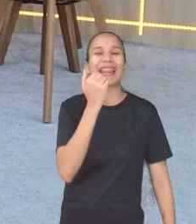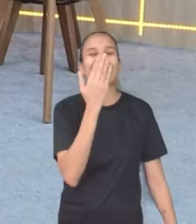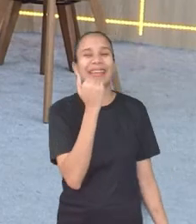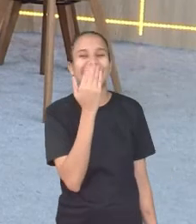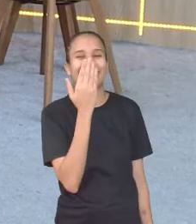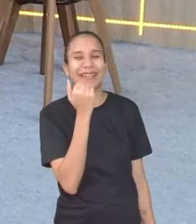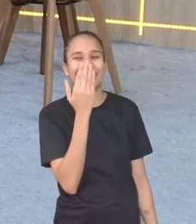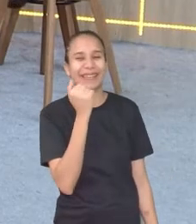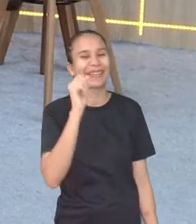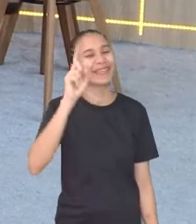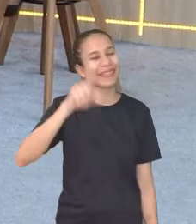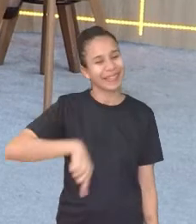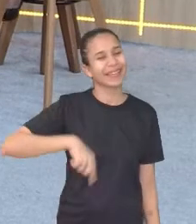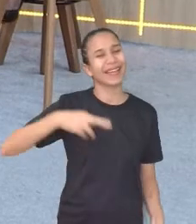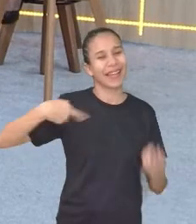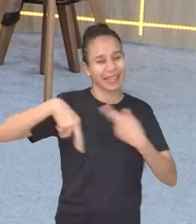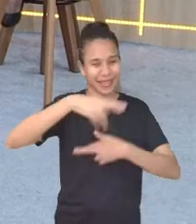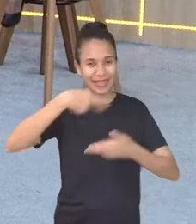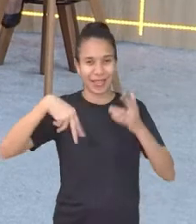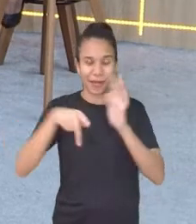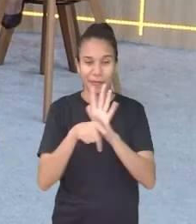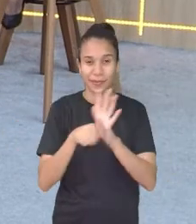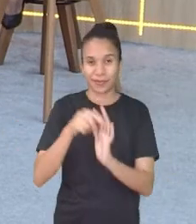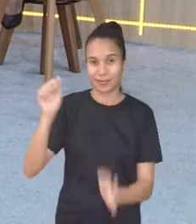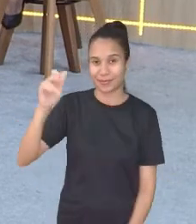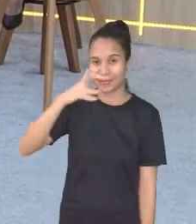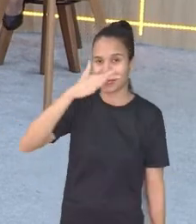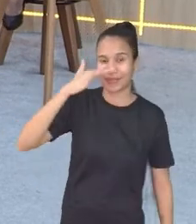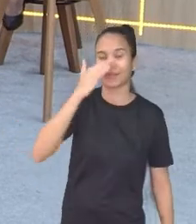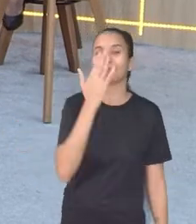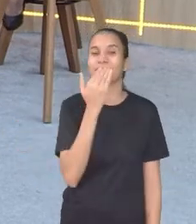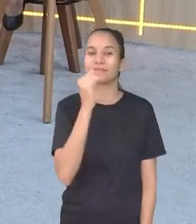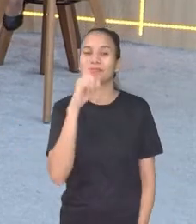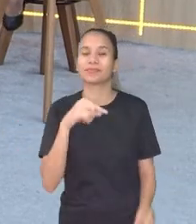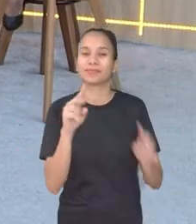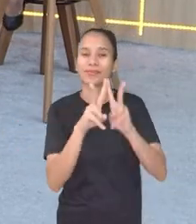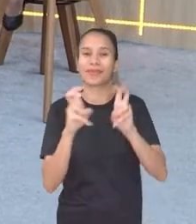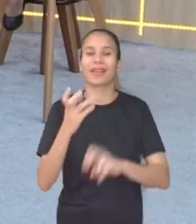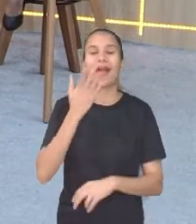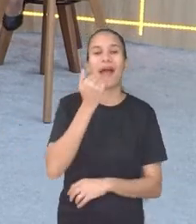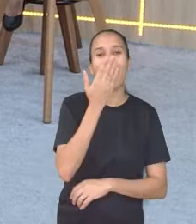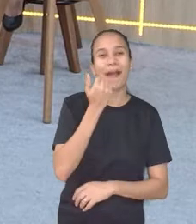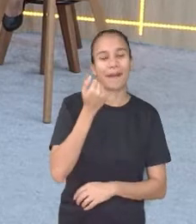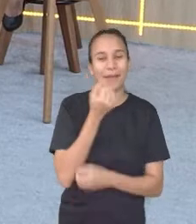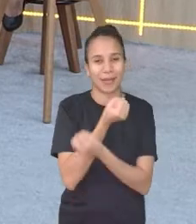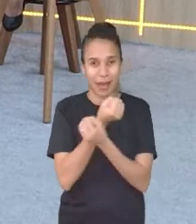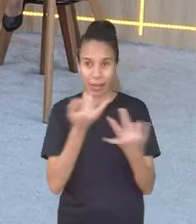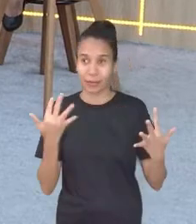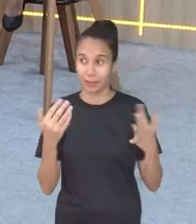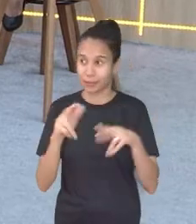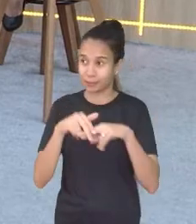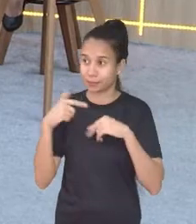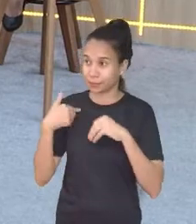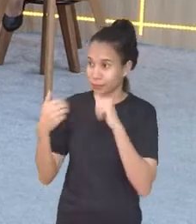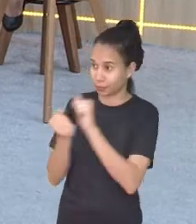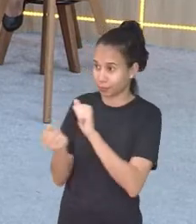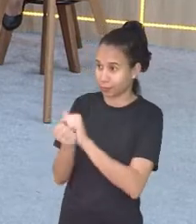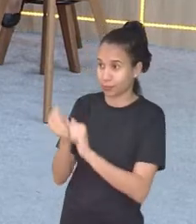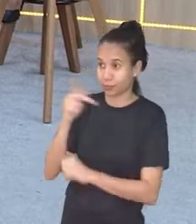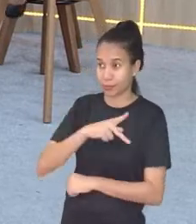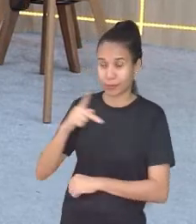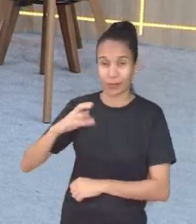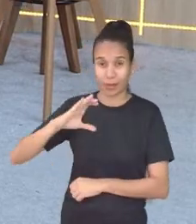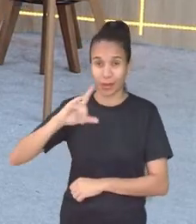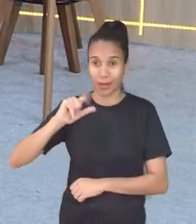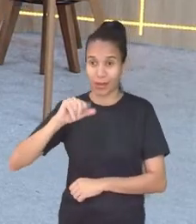professora? Pois é. A relação aí, não é? É isso aí. É a relação aí com a alimentação. Alimentação. Então, vou ficar aqui mais pertinho da professora